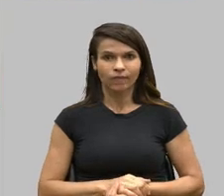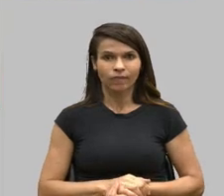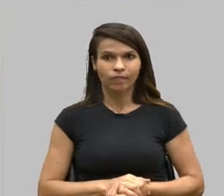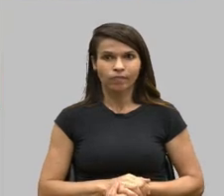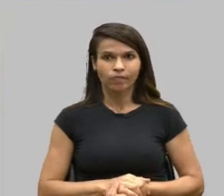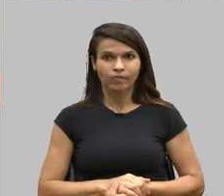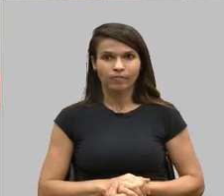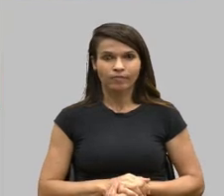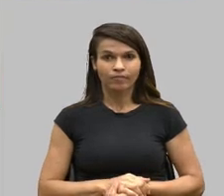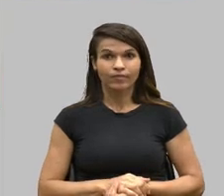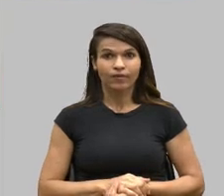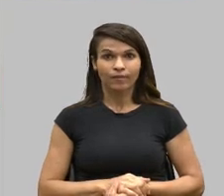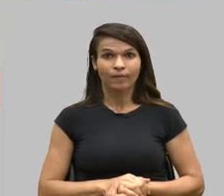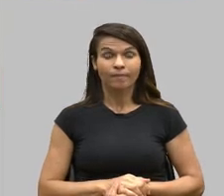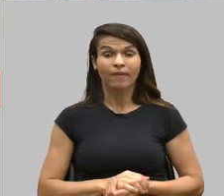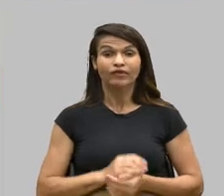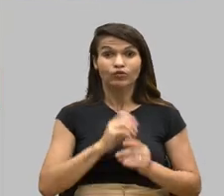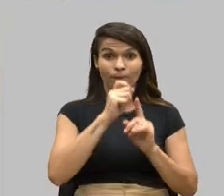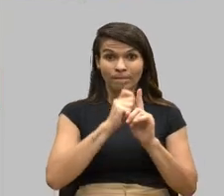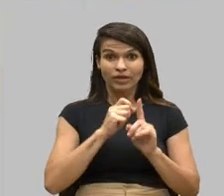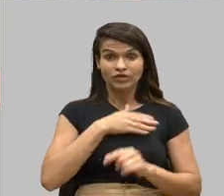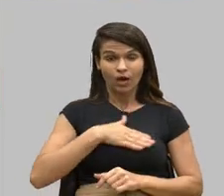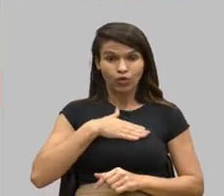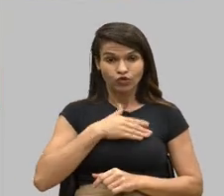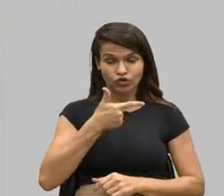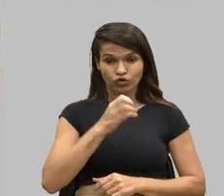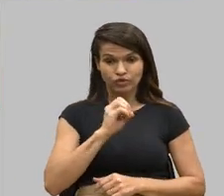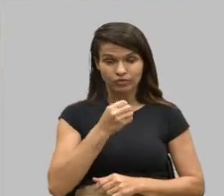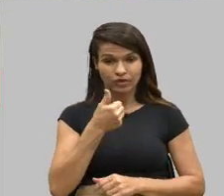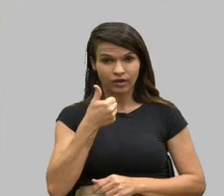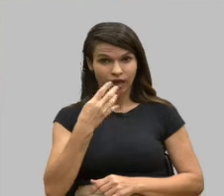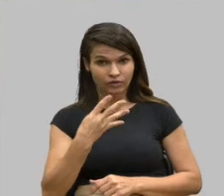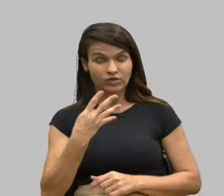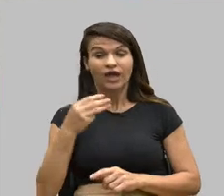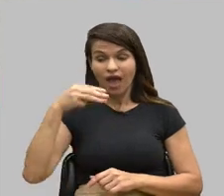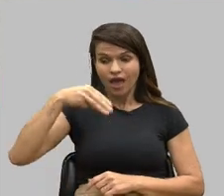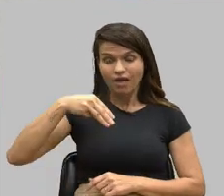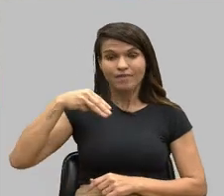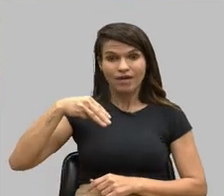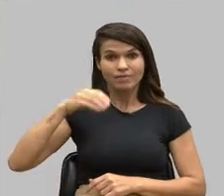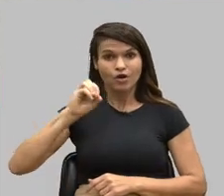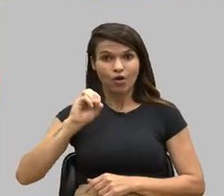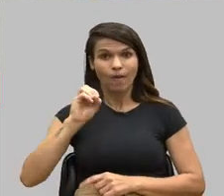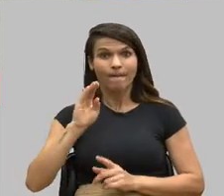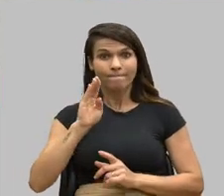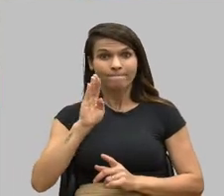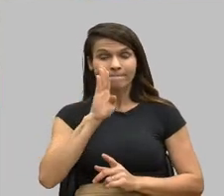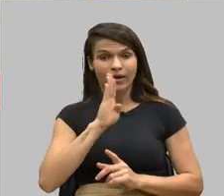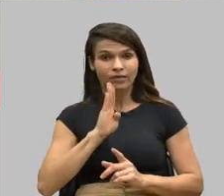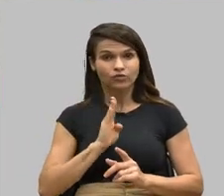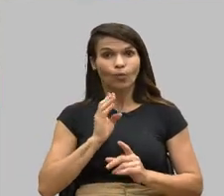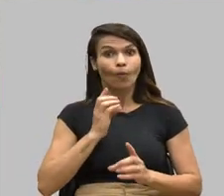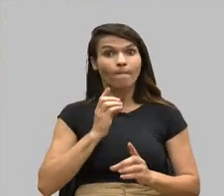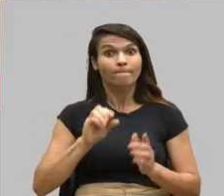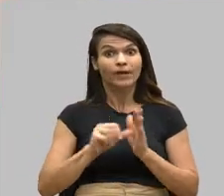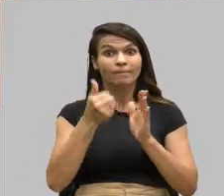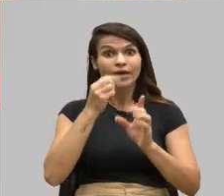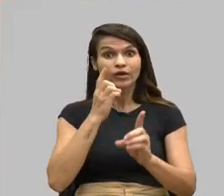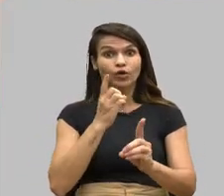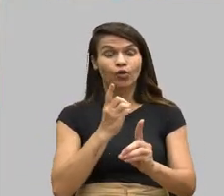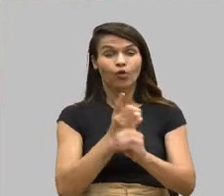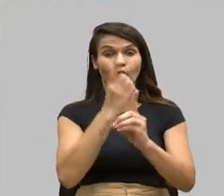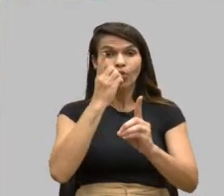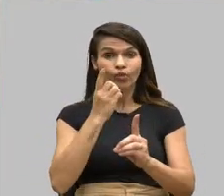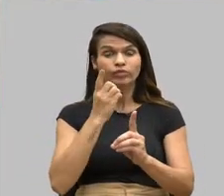Mas foi em agosto de 2014 que a NMO Brasil nasceu com o primeiro encontro de pacientes. Como não